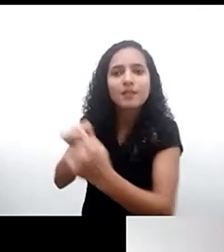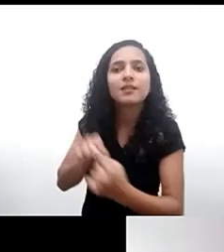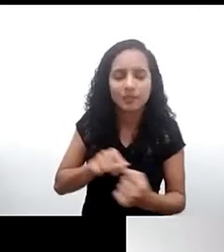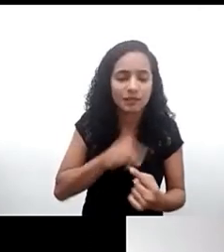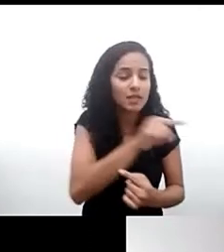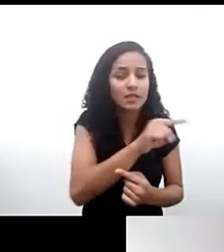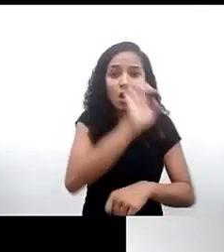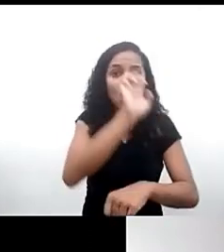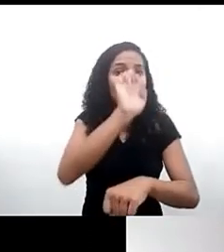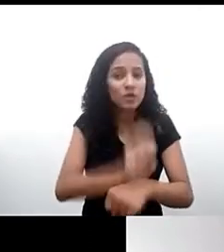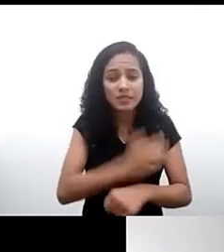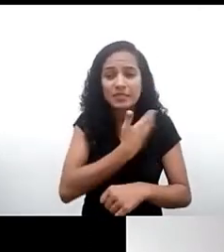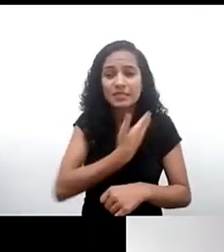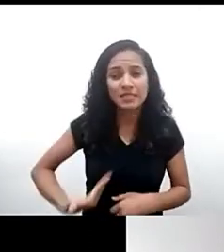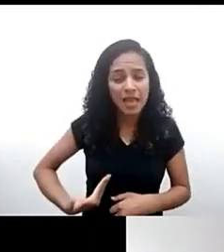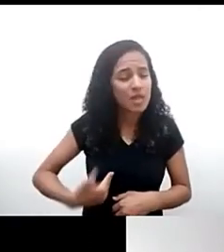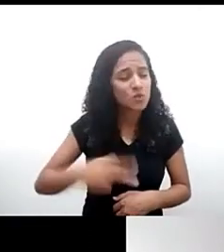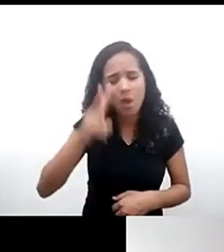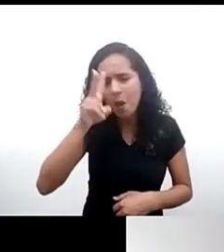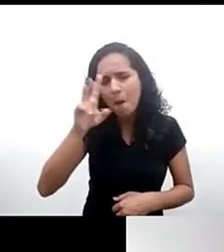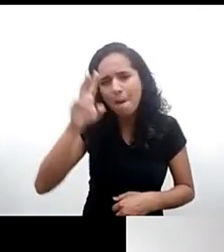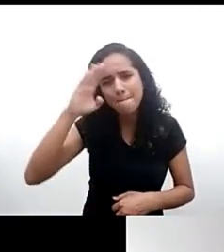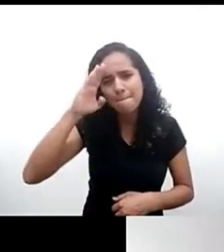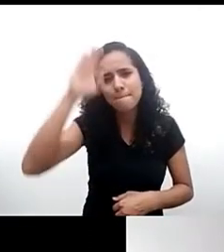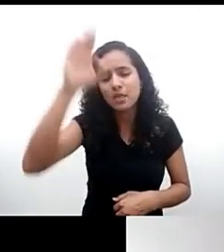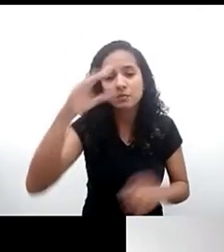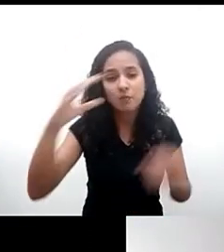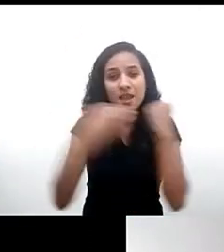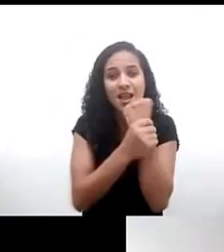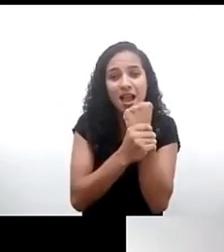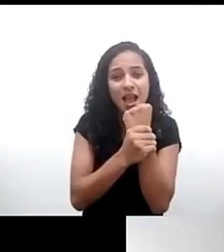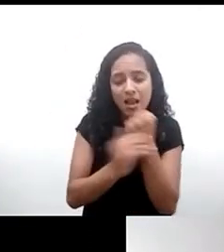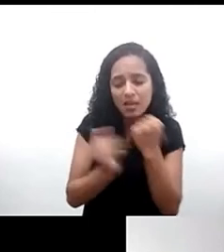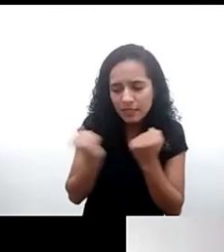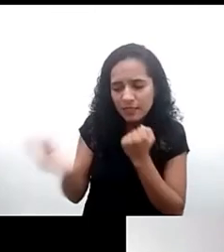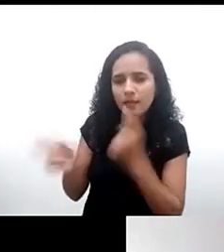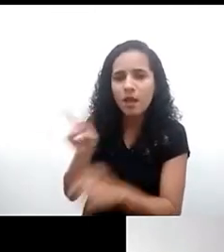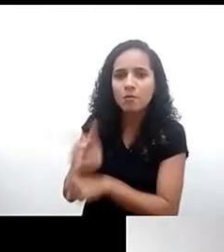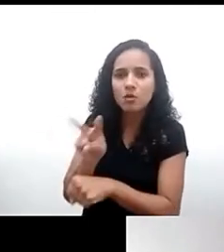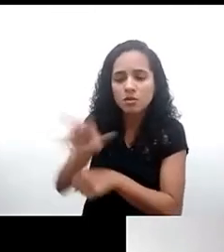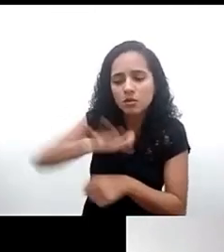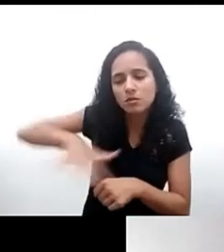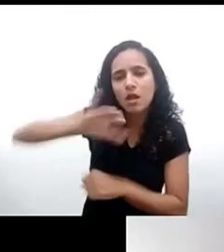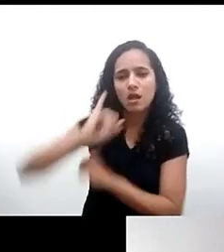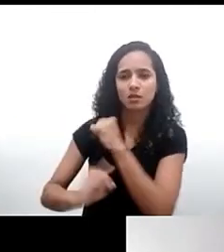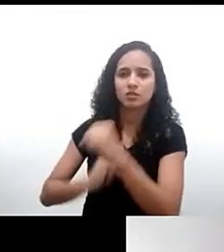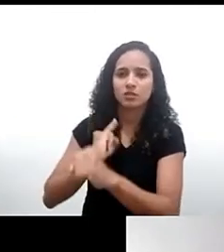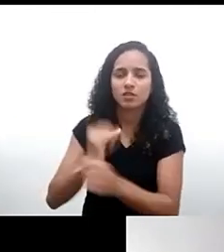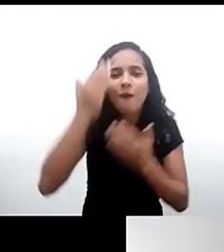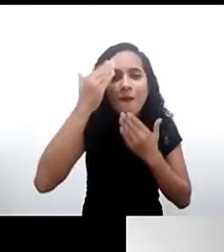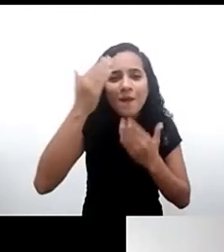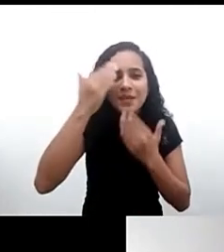principal garantidor em relação aos direitos de crianças e jovens no ambiente digital muito obrigado